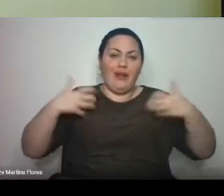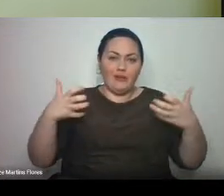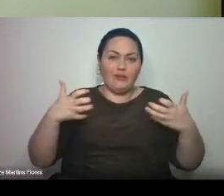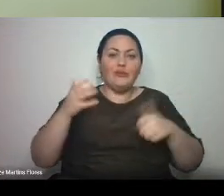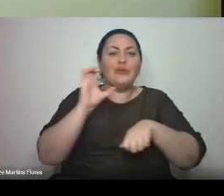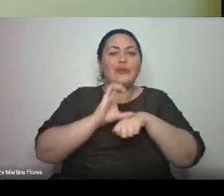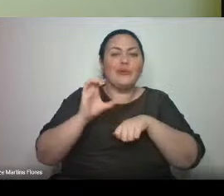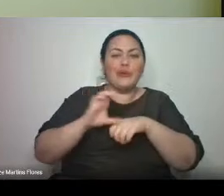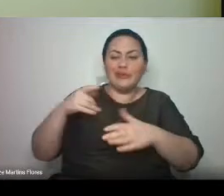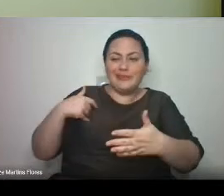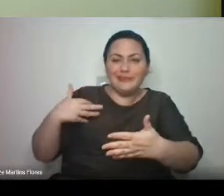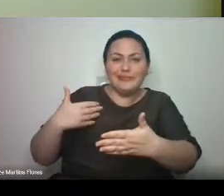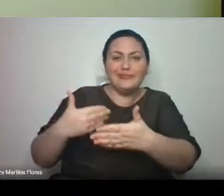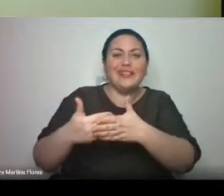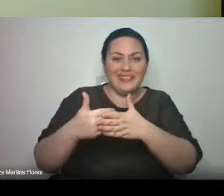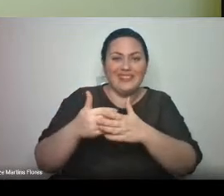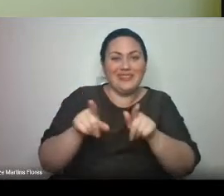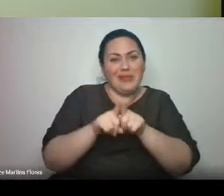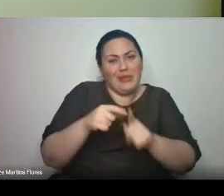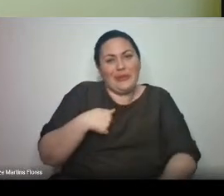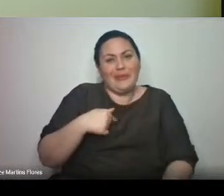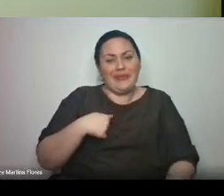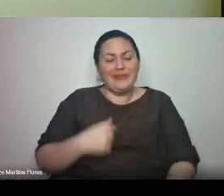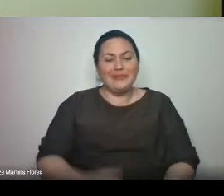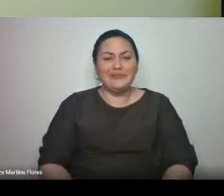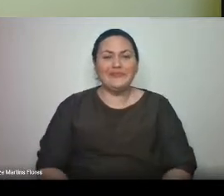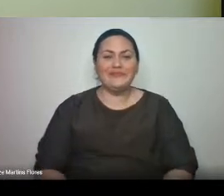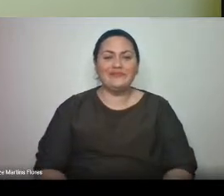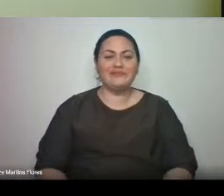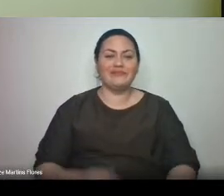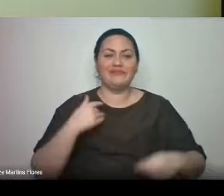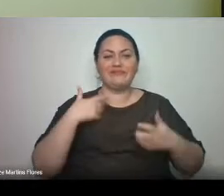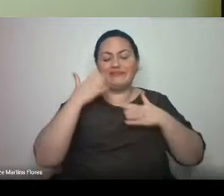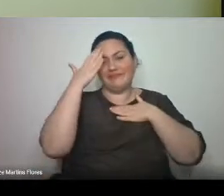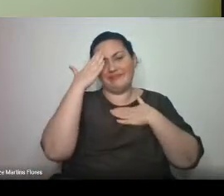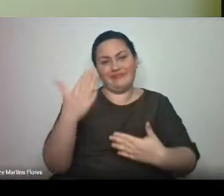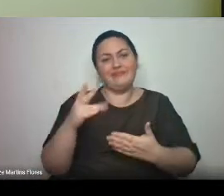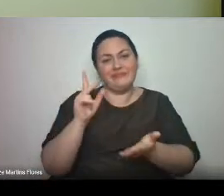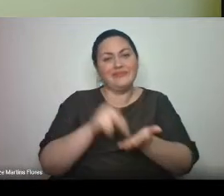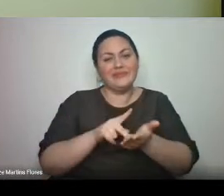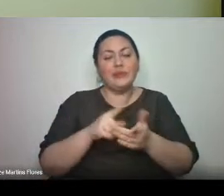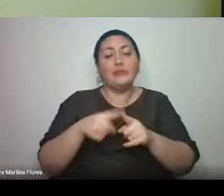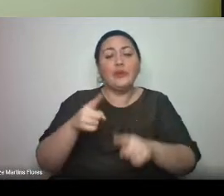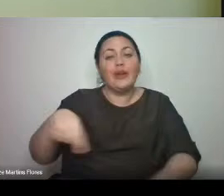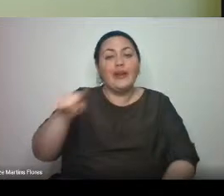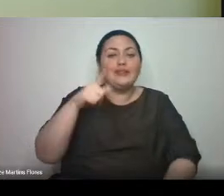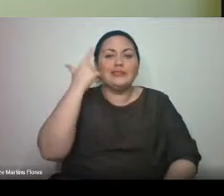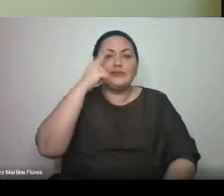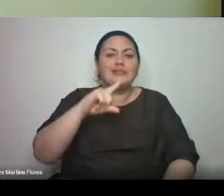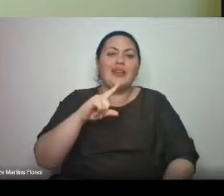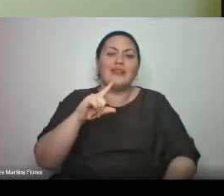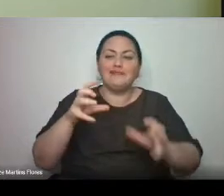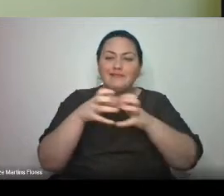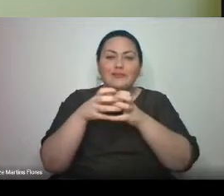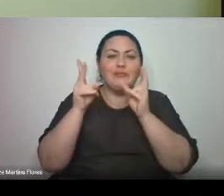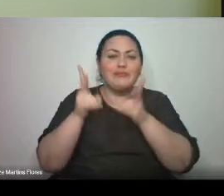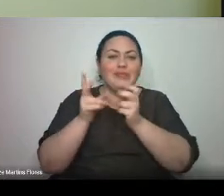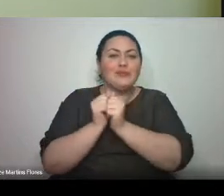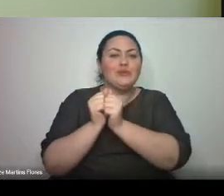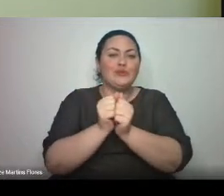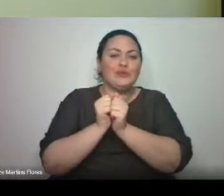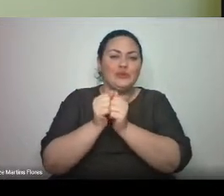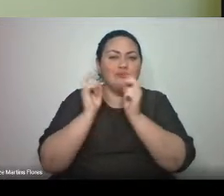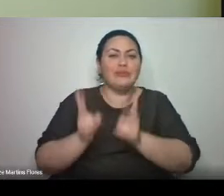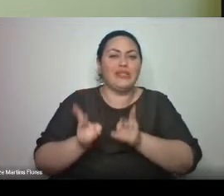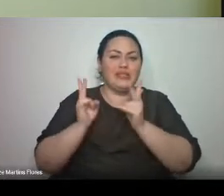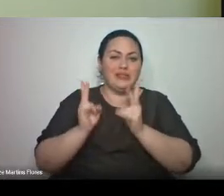e comigo. Então, tenho muito a agradecer o fato de que eles conseguiram se manter juntos, porque eu acredito que,